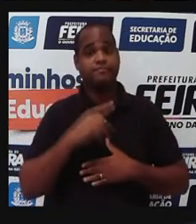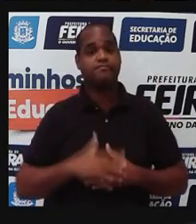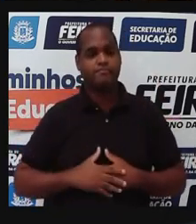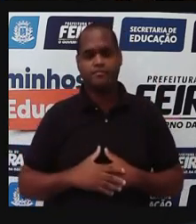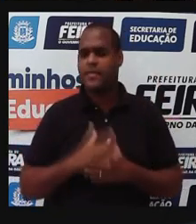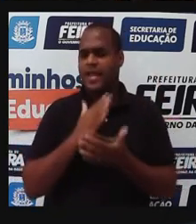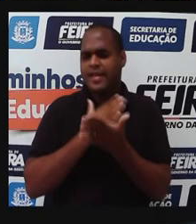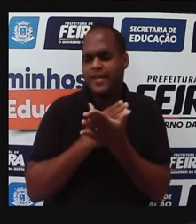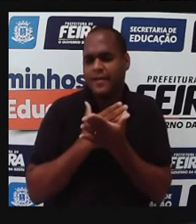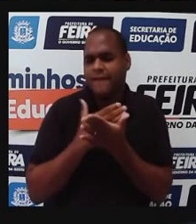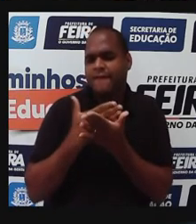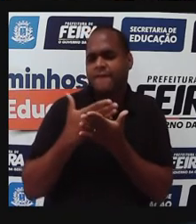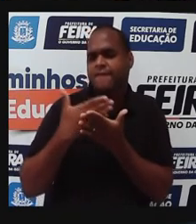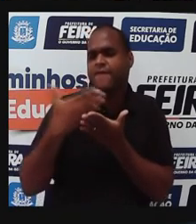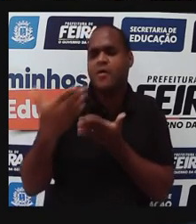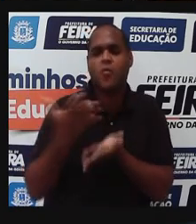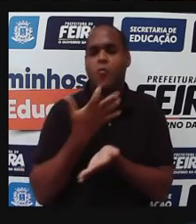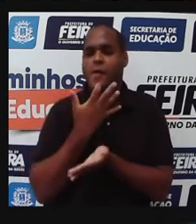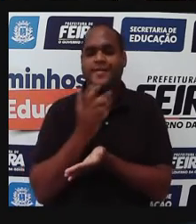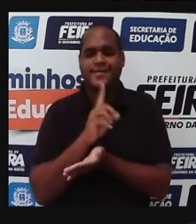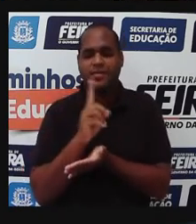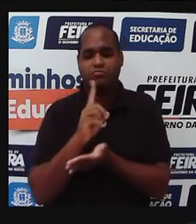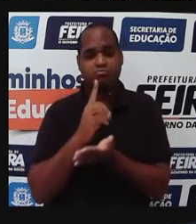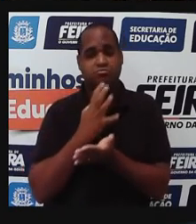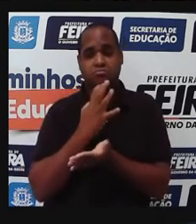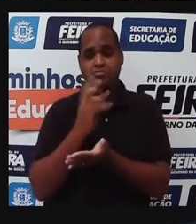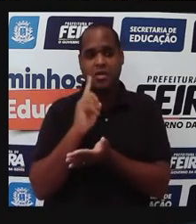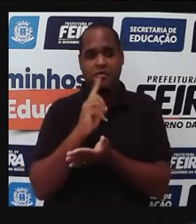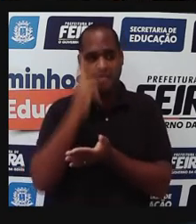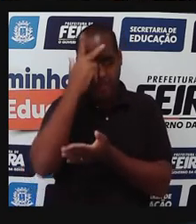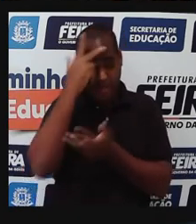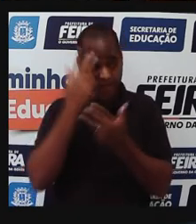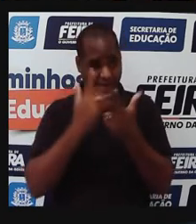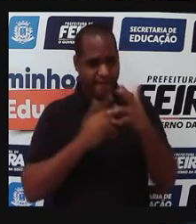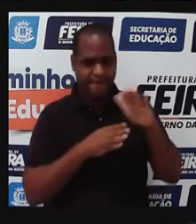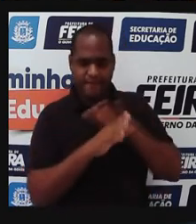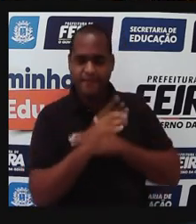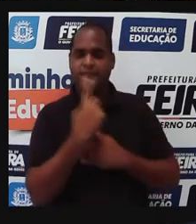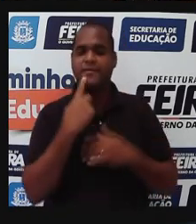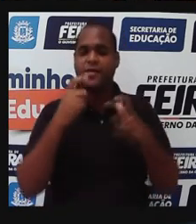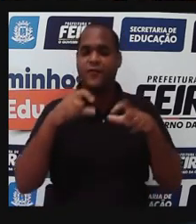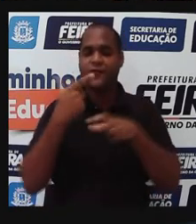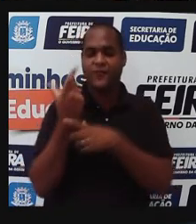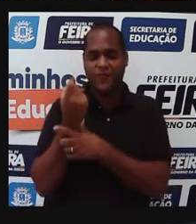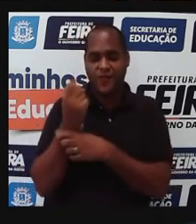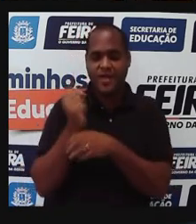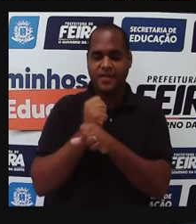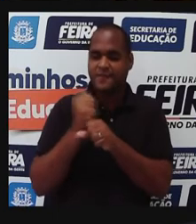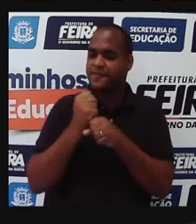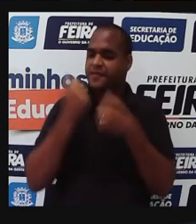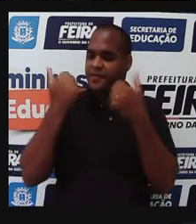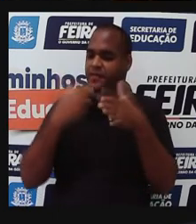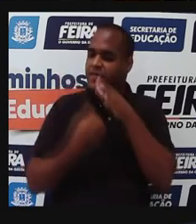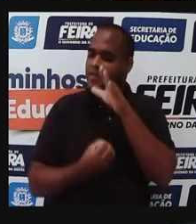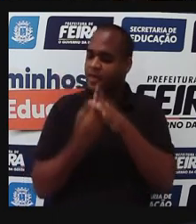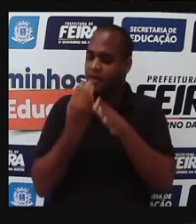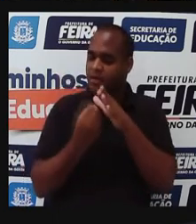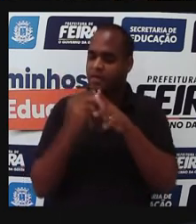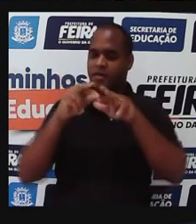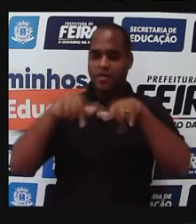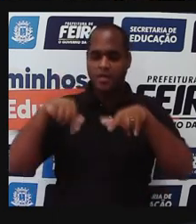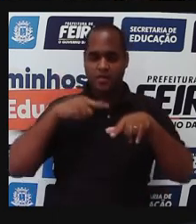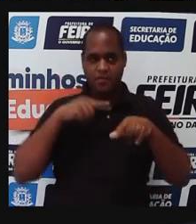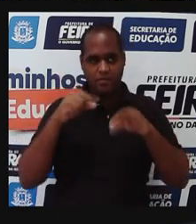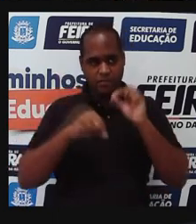elas surgem, elas eram desconhecidas, ninguém sabia sobre elas. E aí, nos últimos 20 anos, elas surgem e surgem com